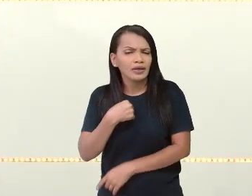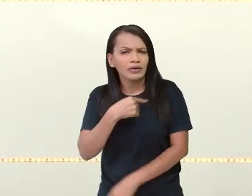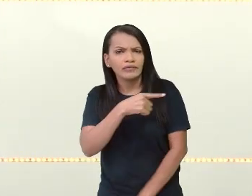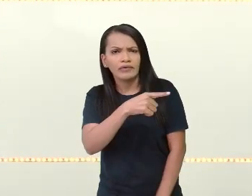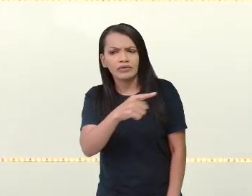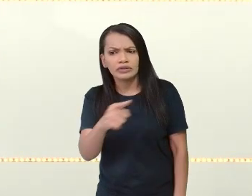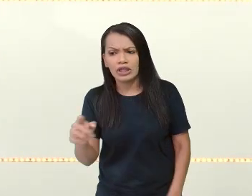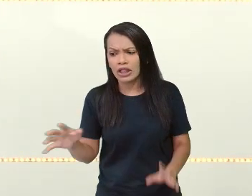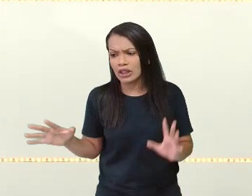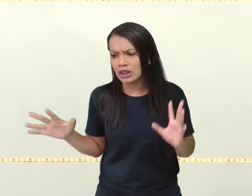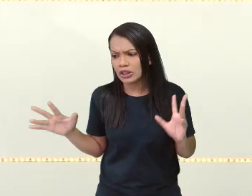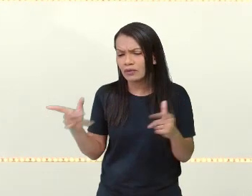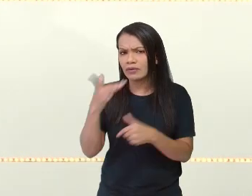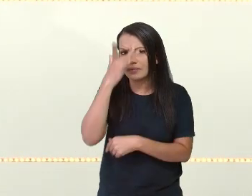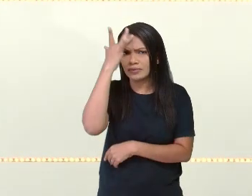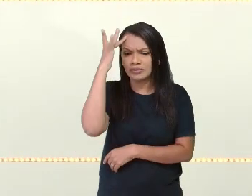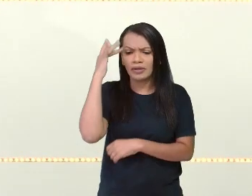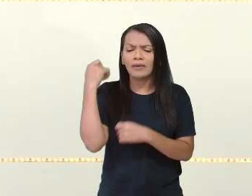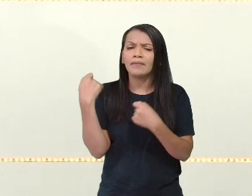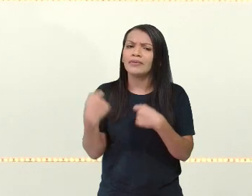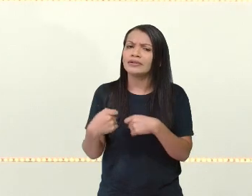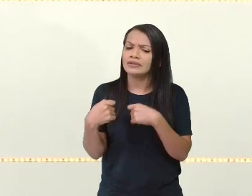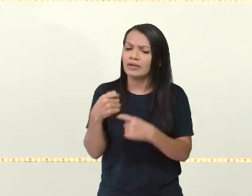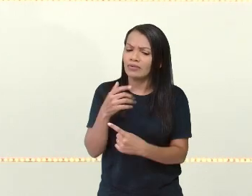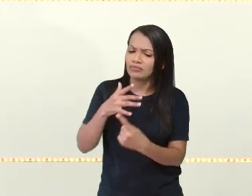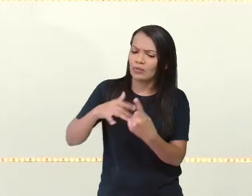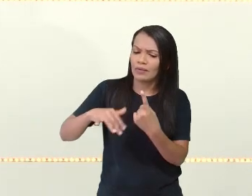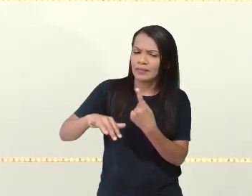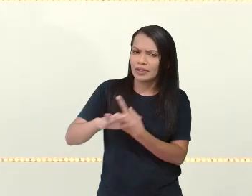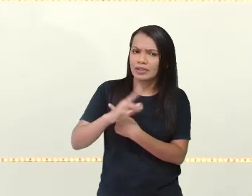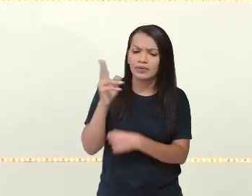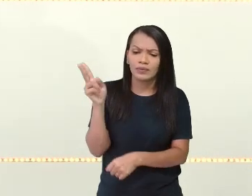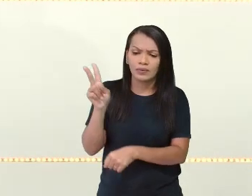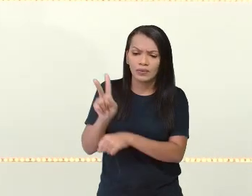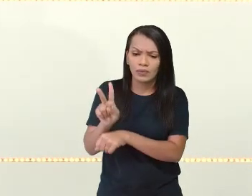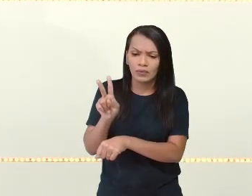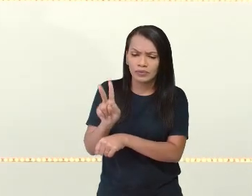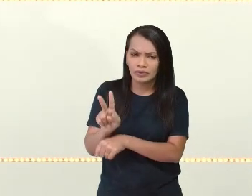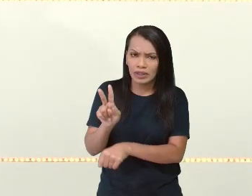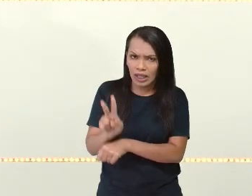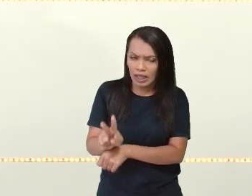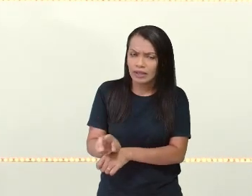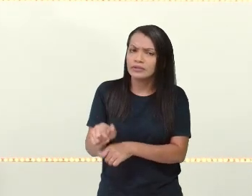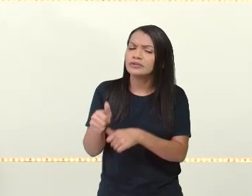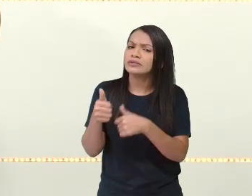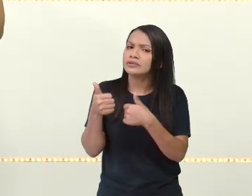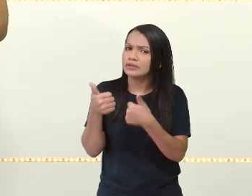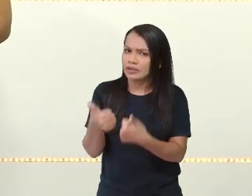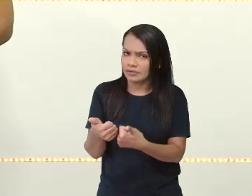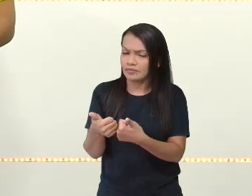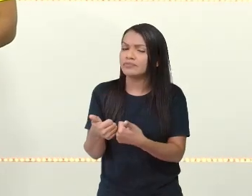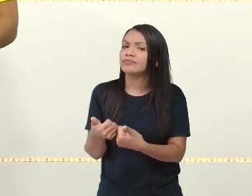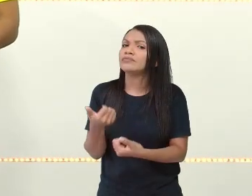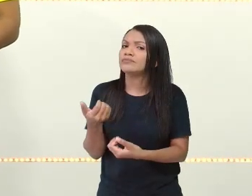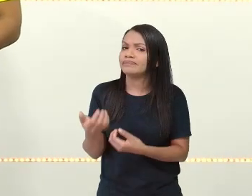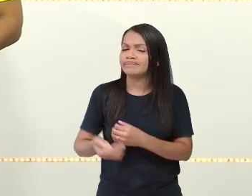precisa ser tratado de forma coletiva. Feito bem, disse a professora José.